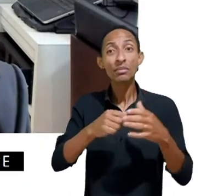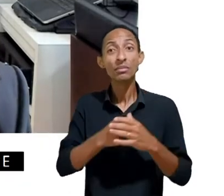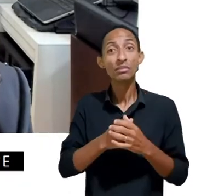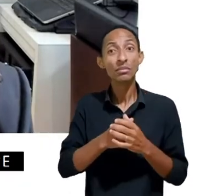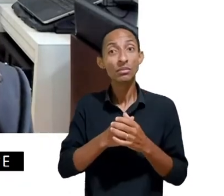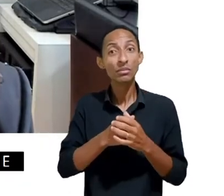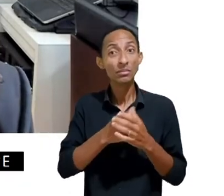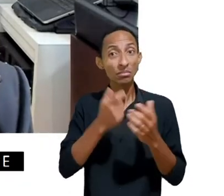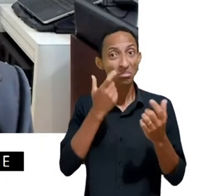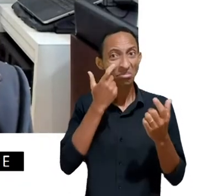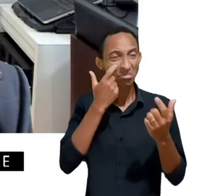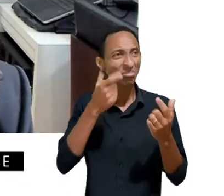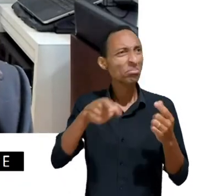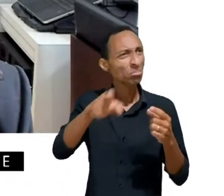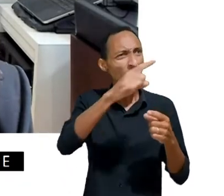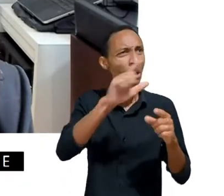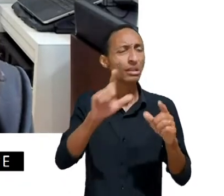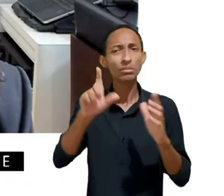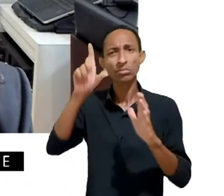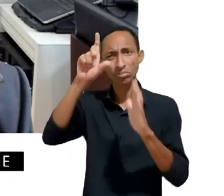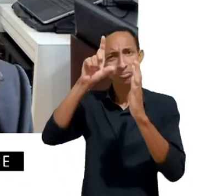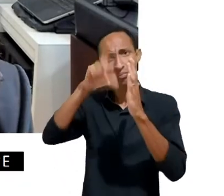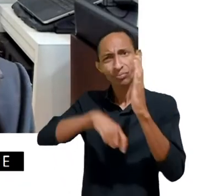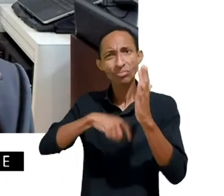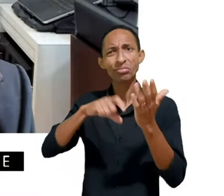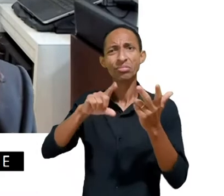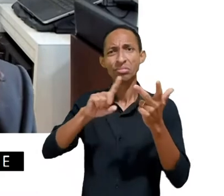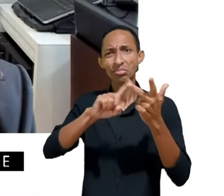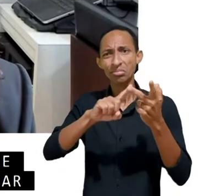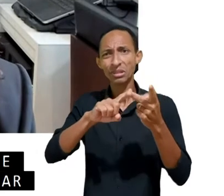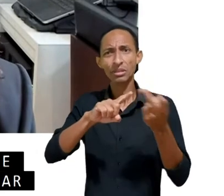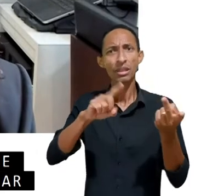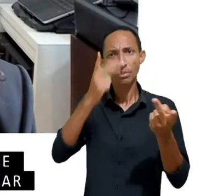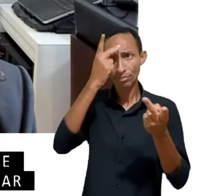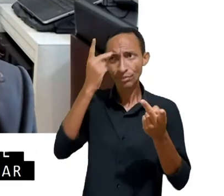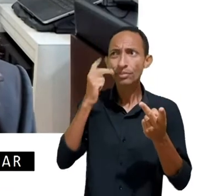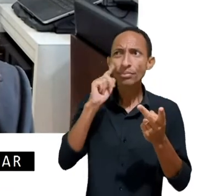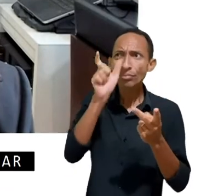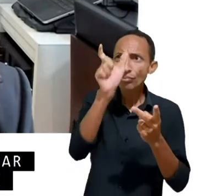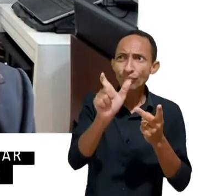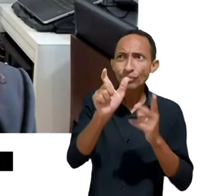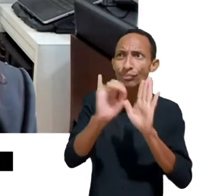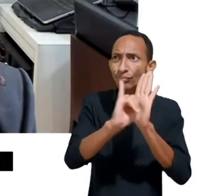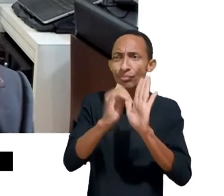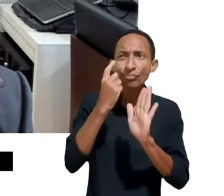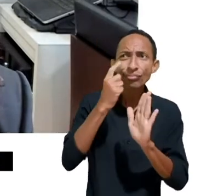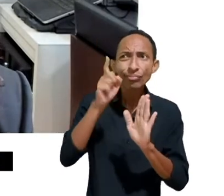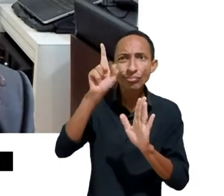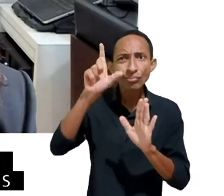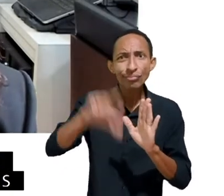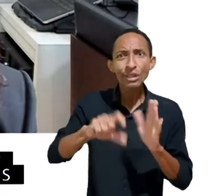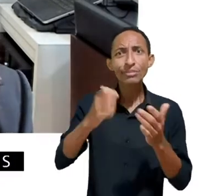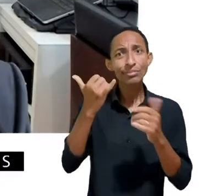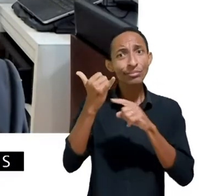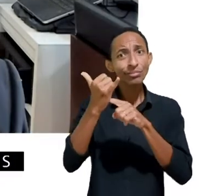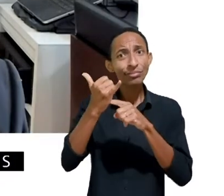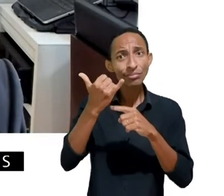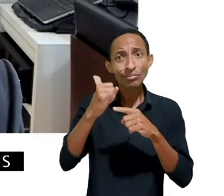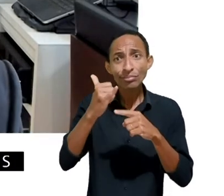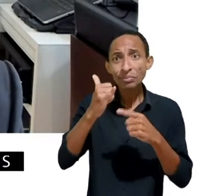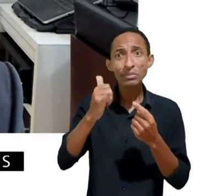cartão de crédito para identificar as pessoas ou também ligar por um telefone que seja gratuito com pessoas